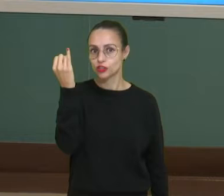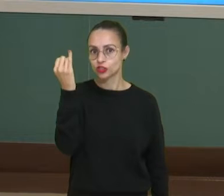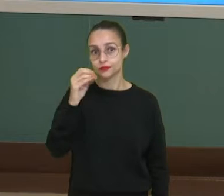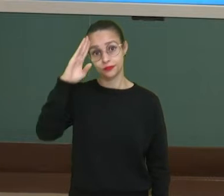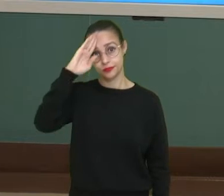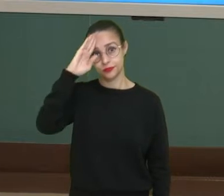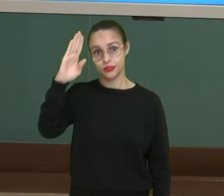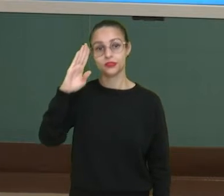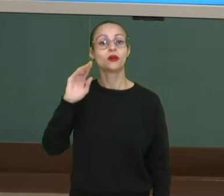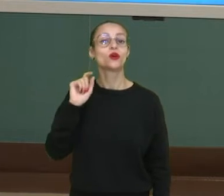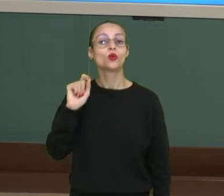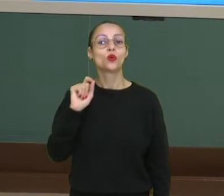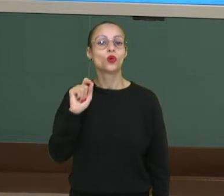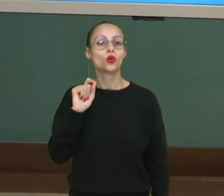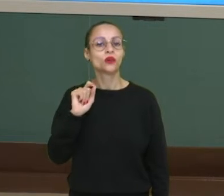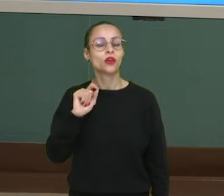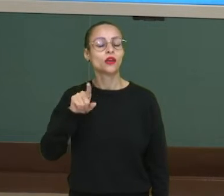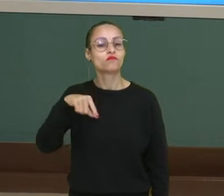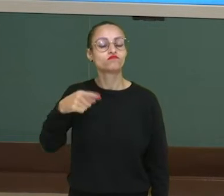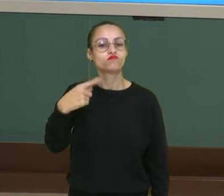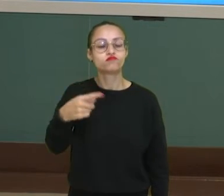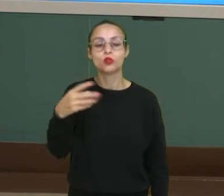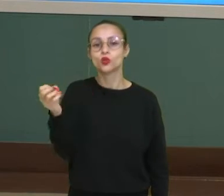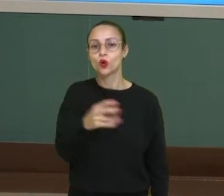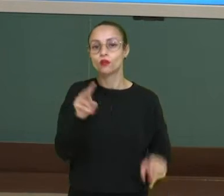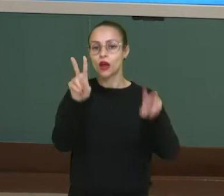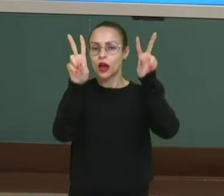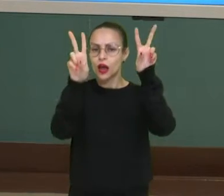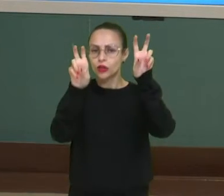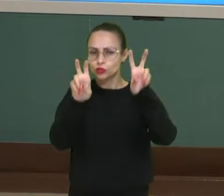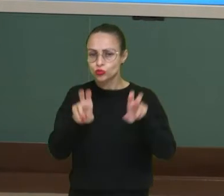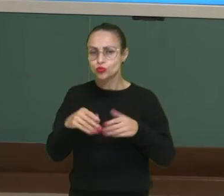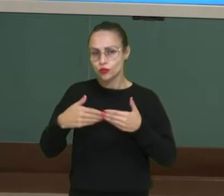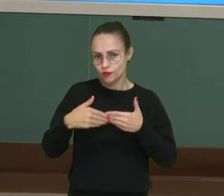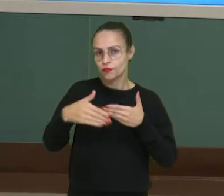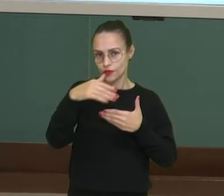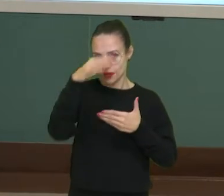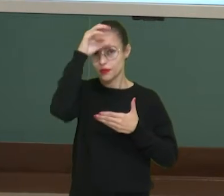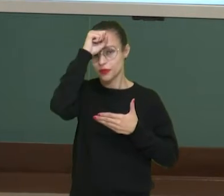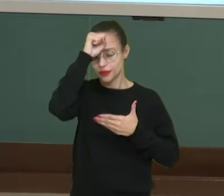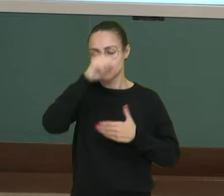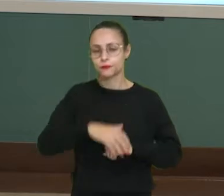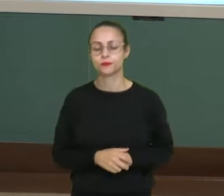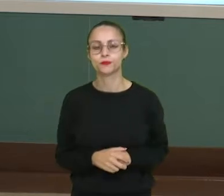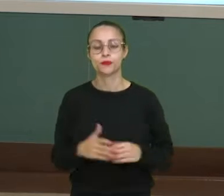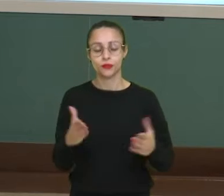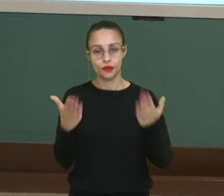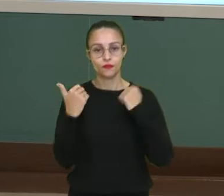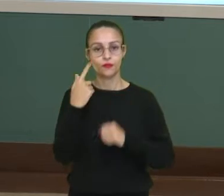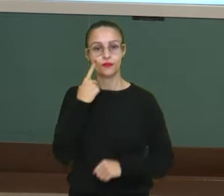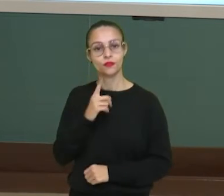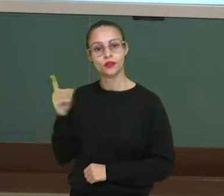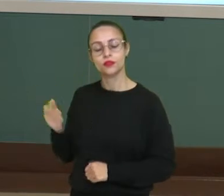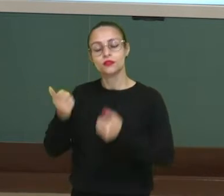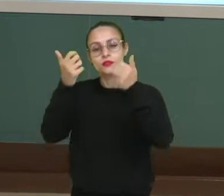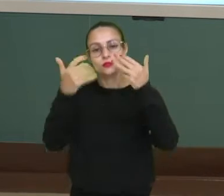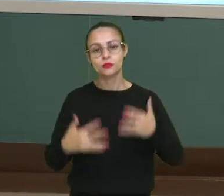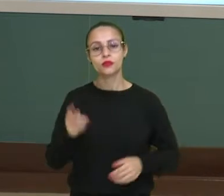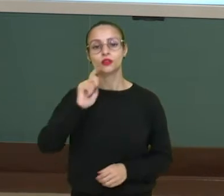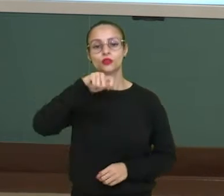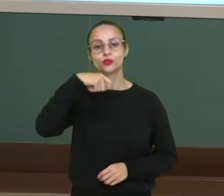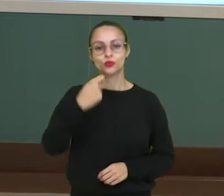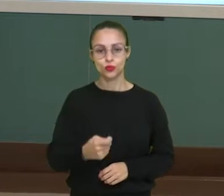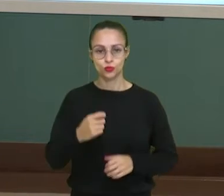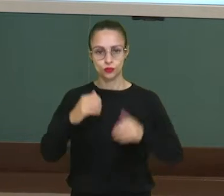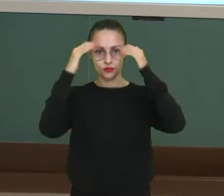fundamentais para novos assuntos que você vai aprender em breve. Então, vamos comigo? Então, nós vamos falar um pouquinho sobre o sistema